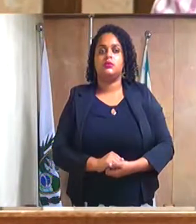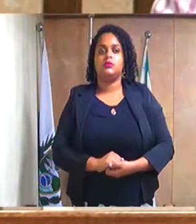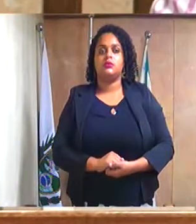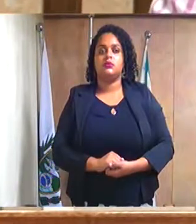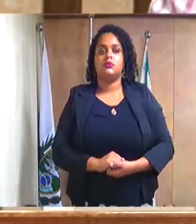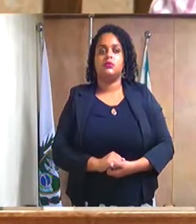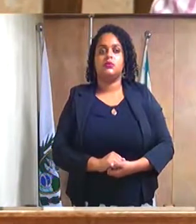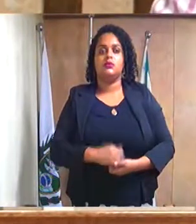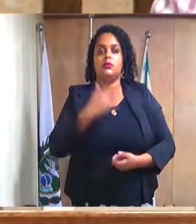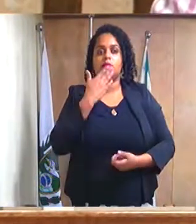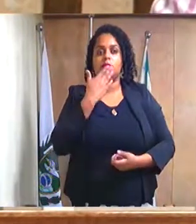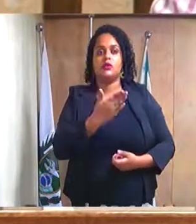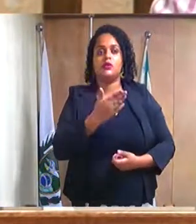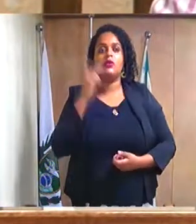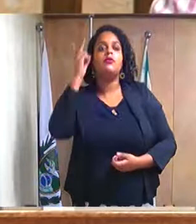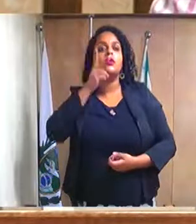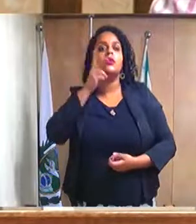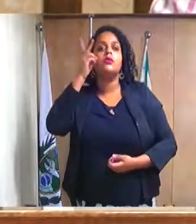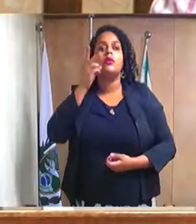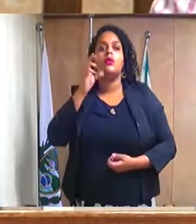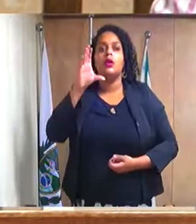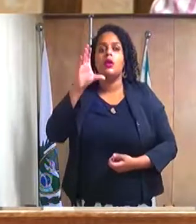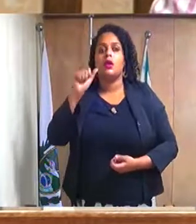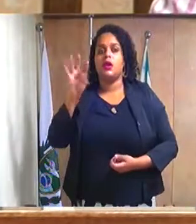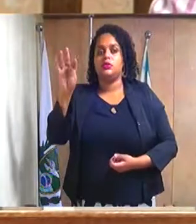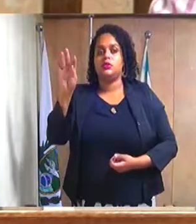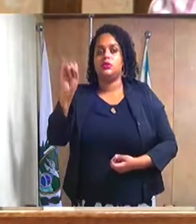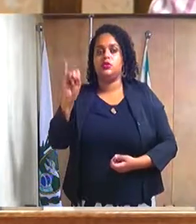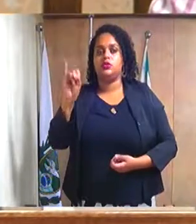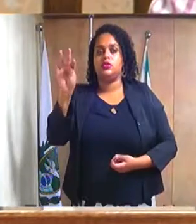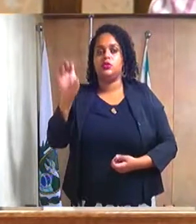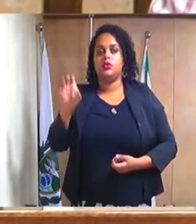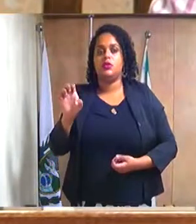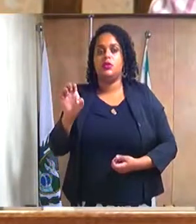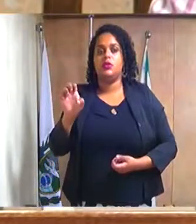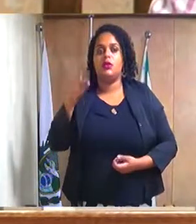Peço, vereador Catite, que resiste a presença no painel, por favor.